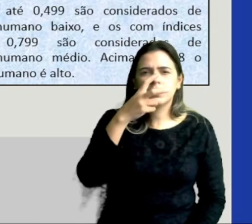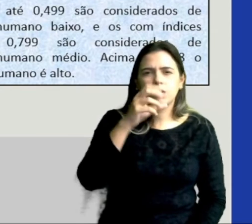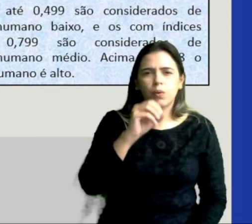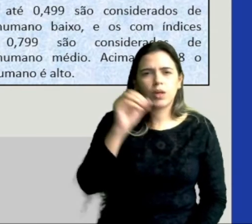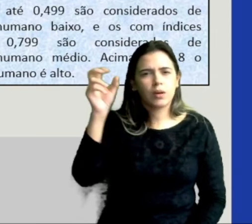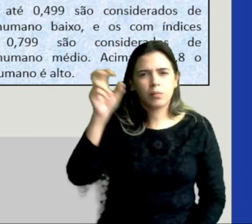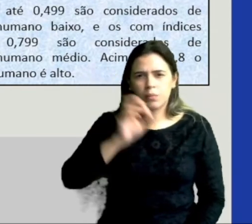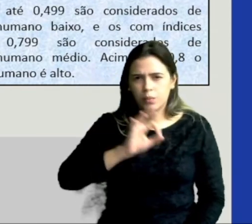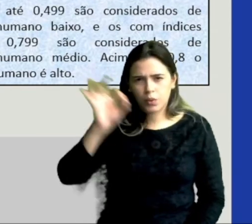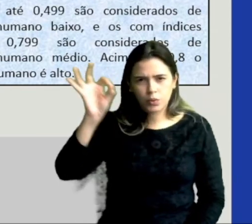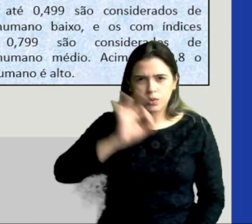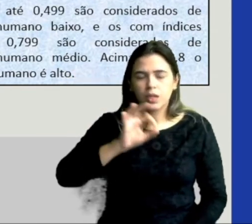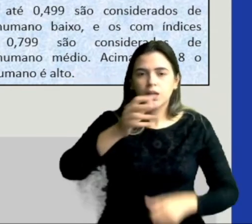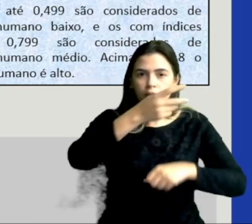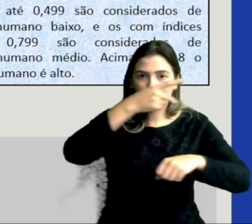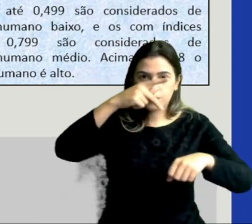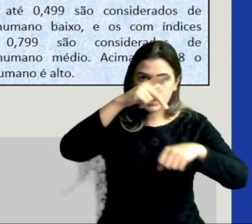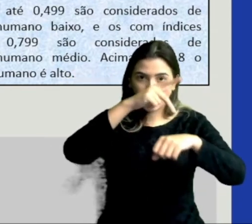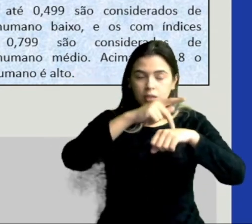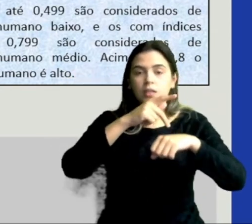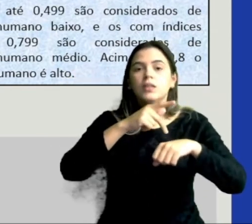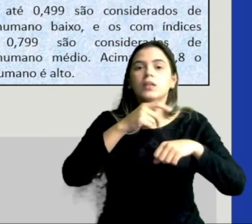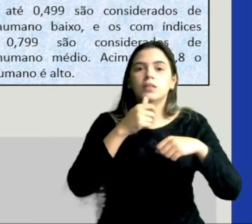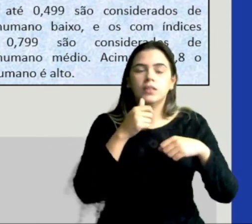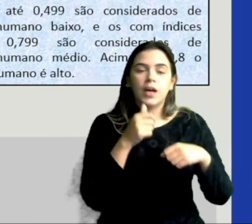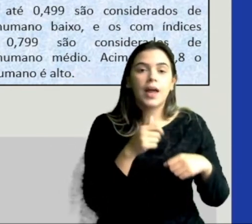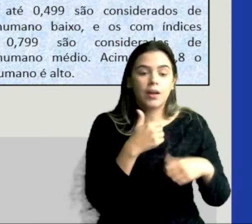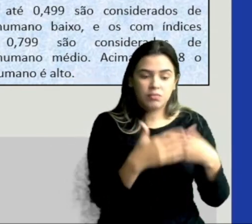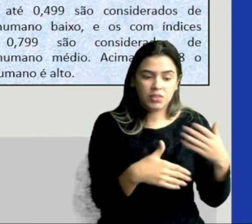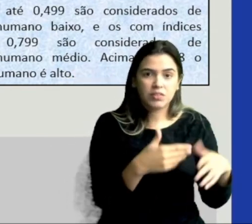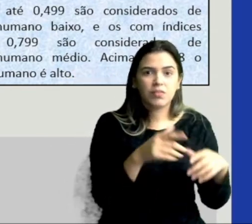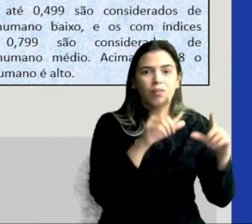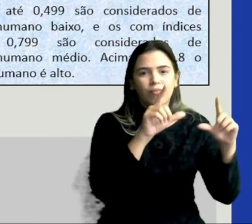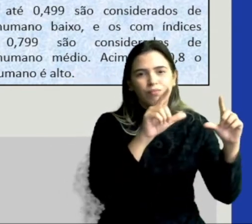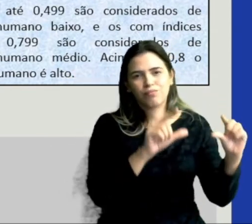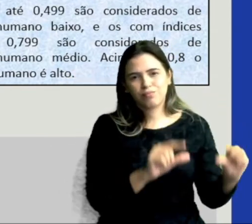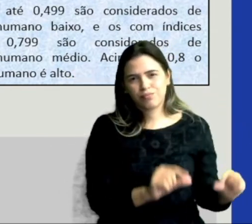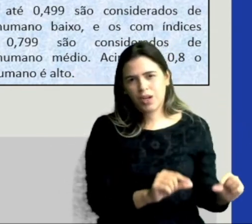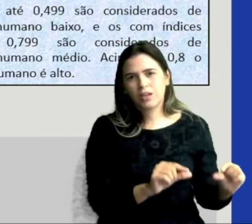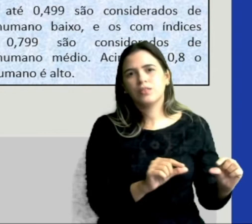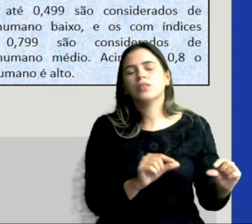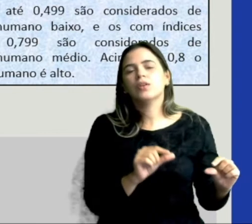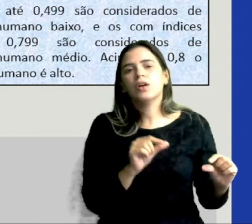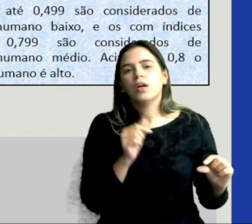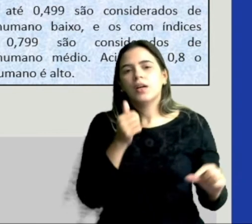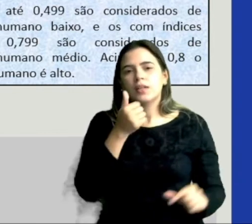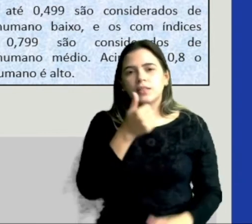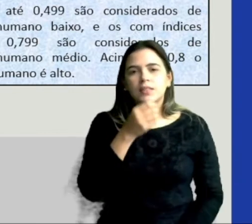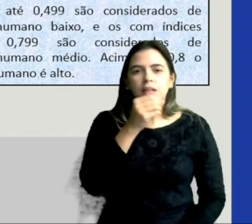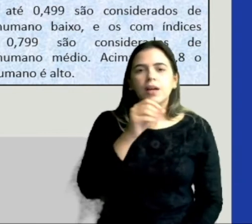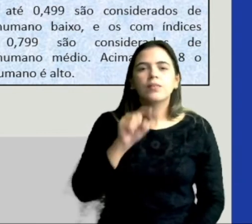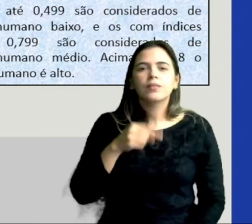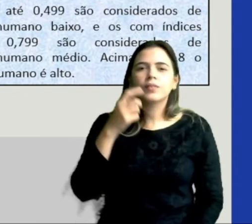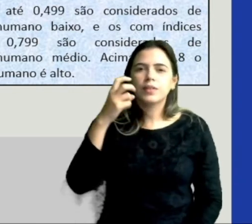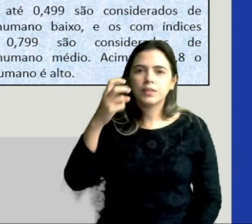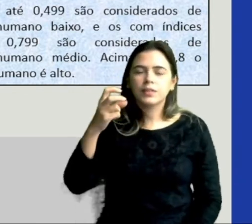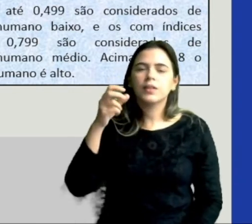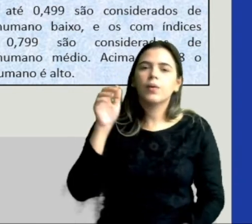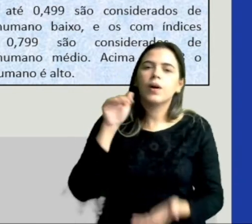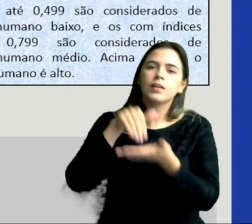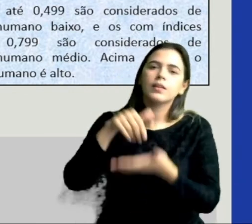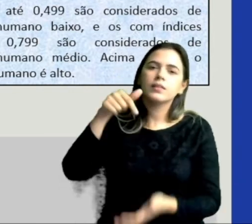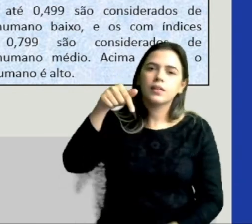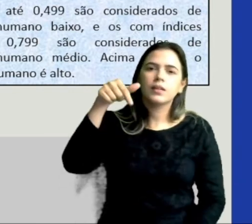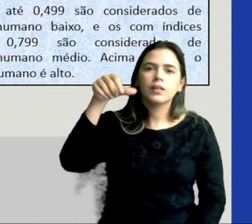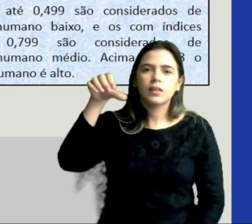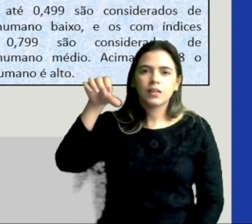os pais são considerados com o Desenvolvimento Humano baixo, de 0,5 a 0,79, um